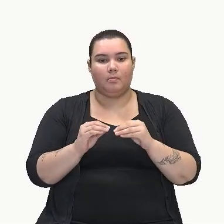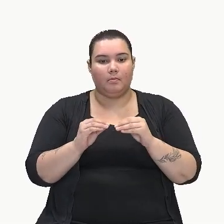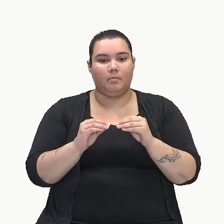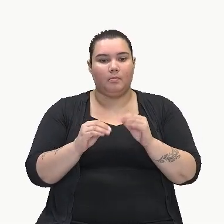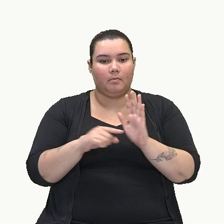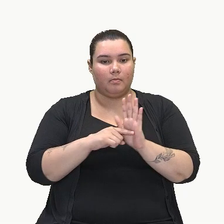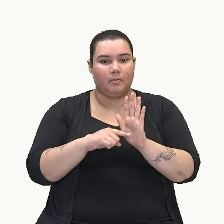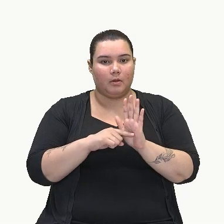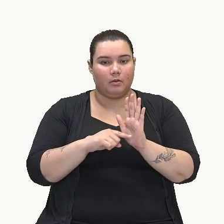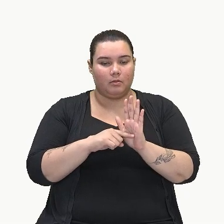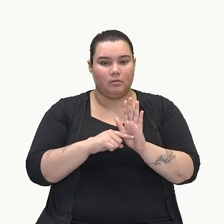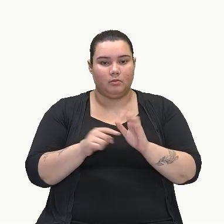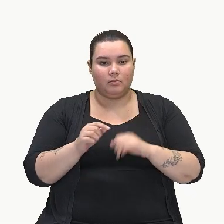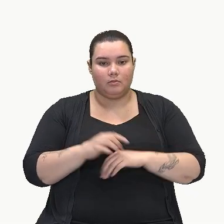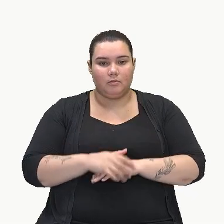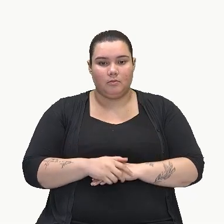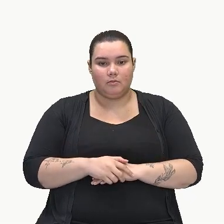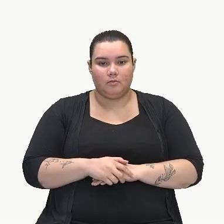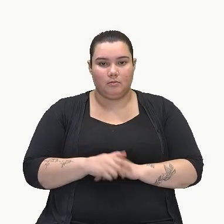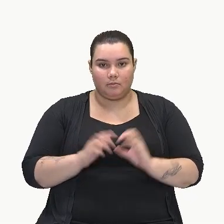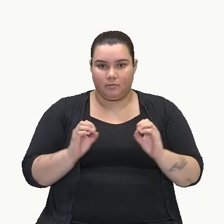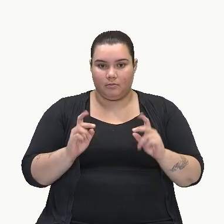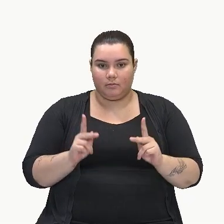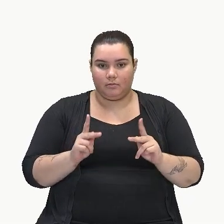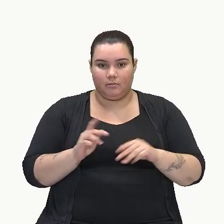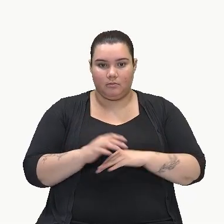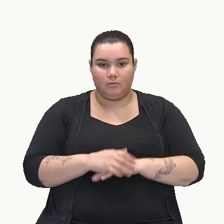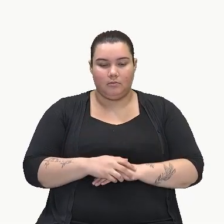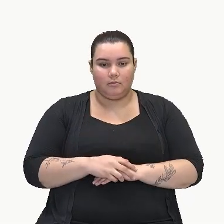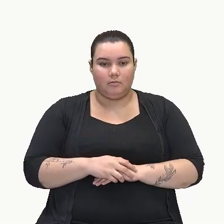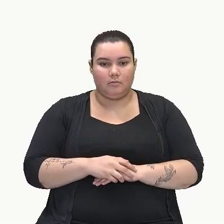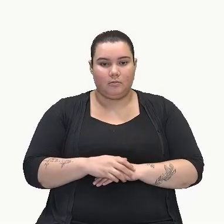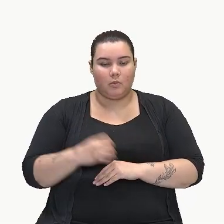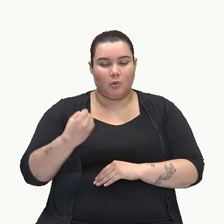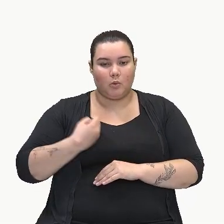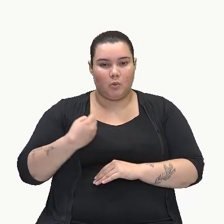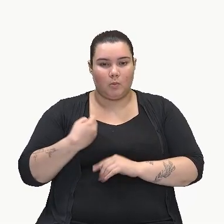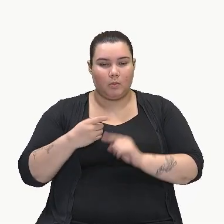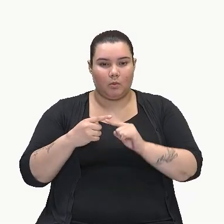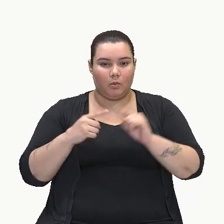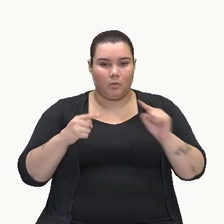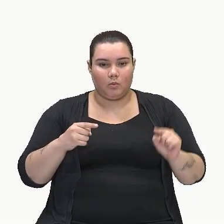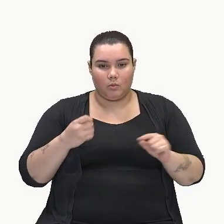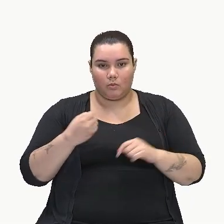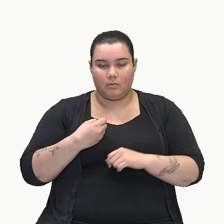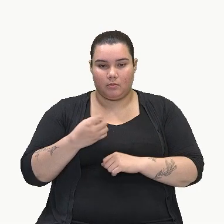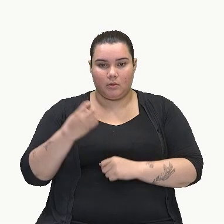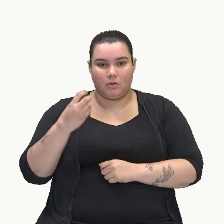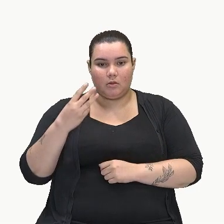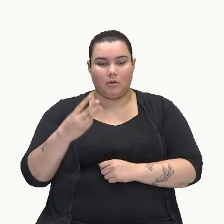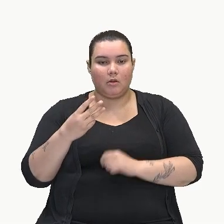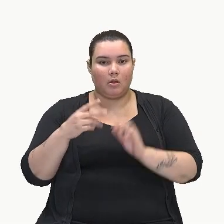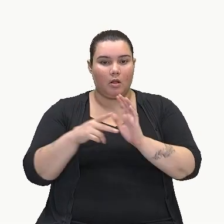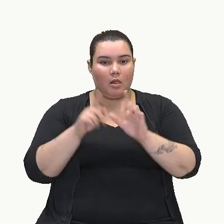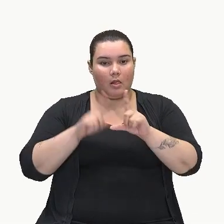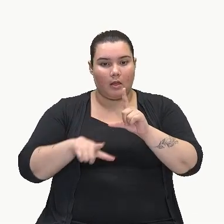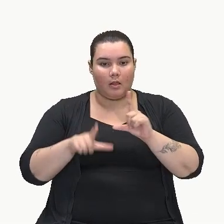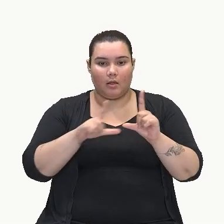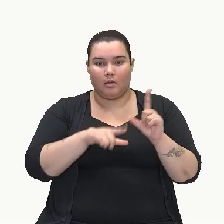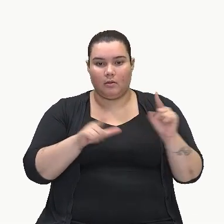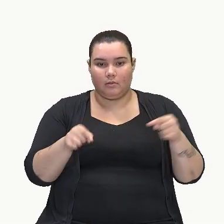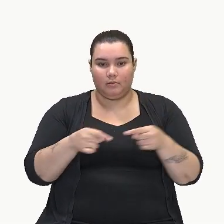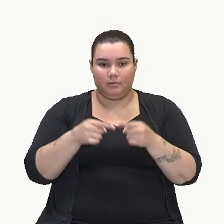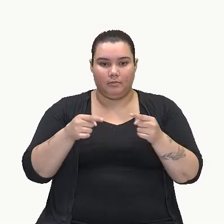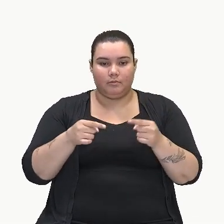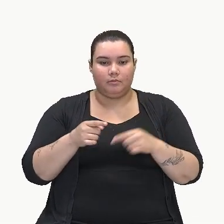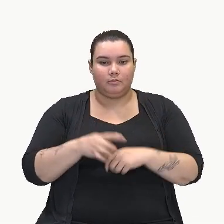menos, ok? Coeficiente com coeficiente, parte literal com parte